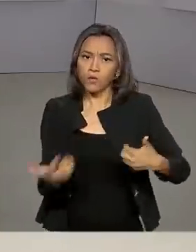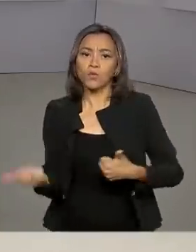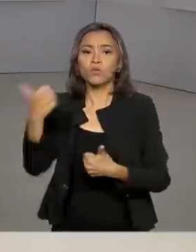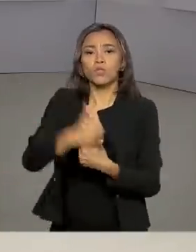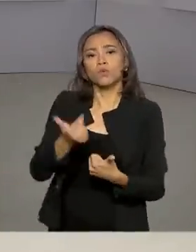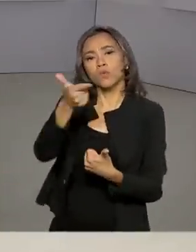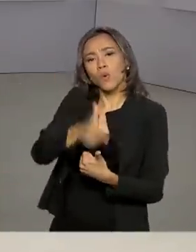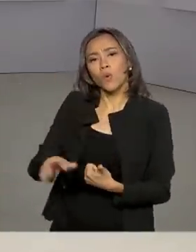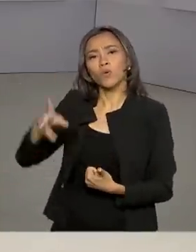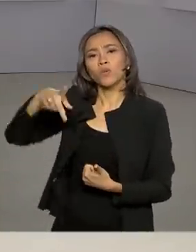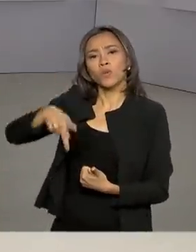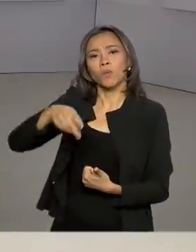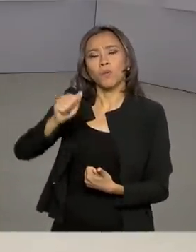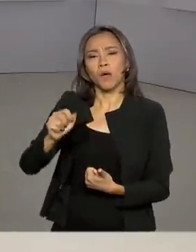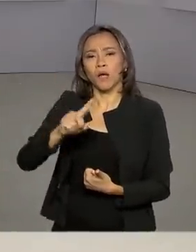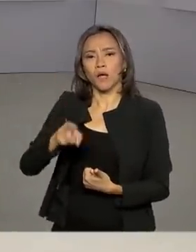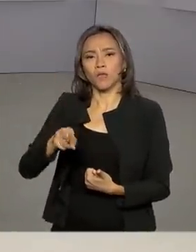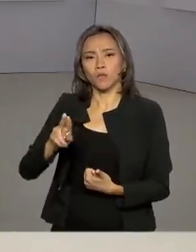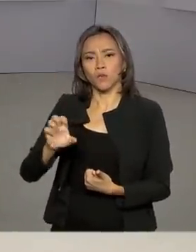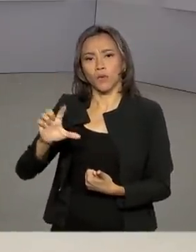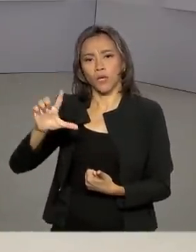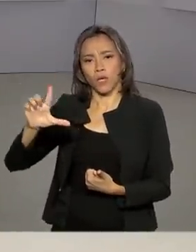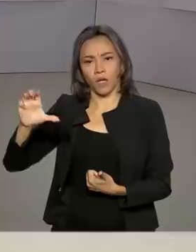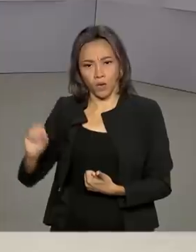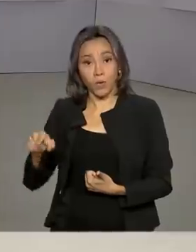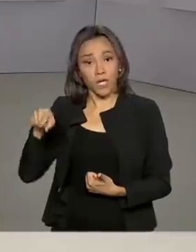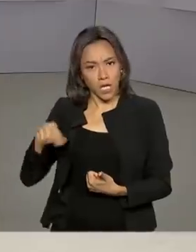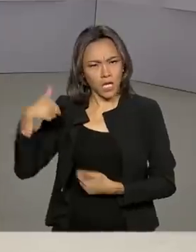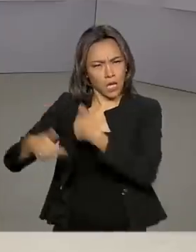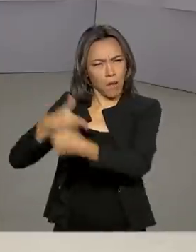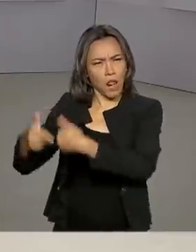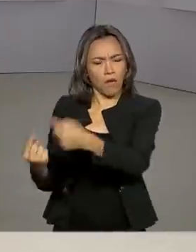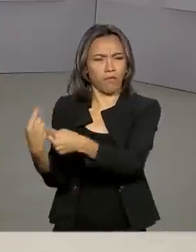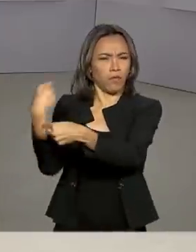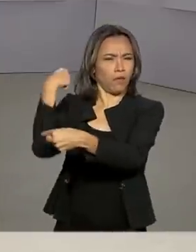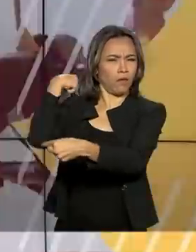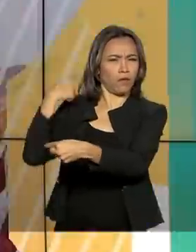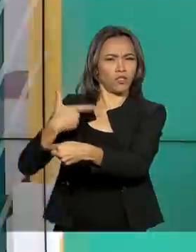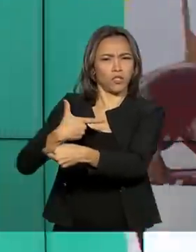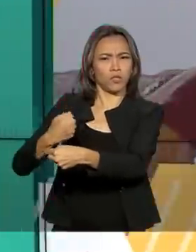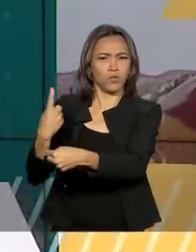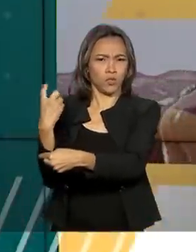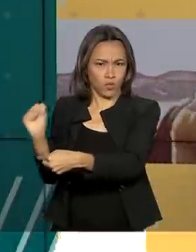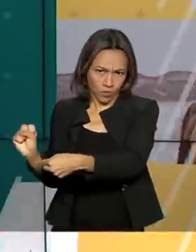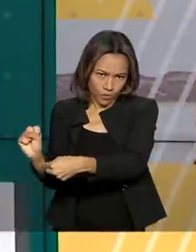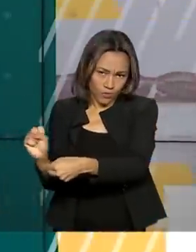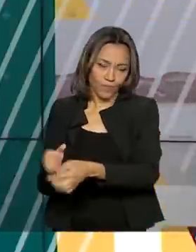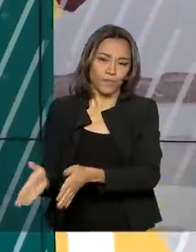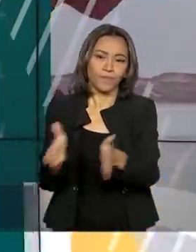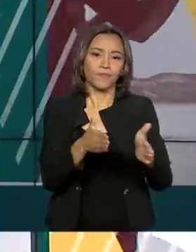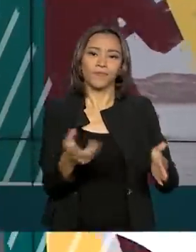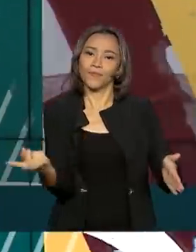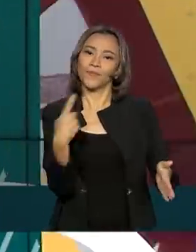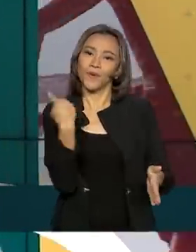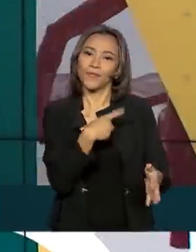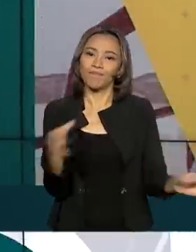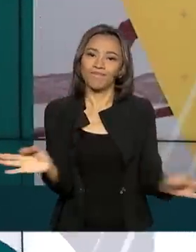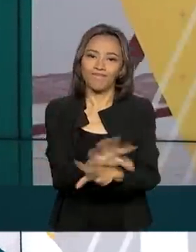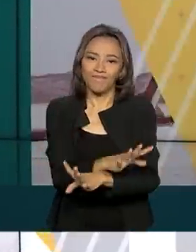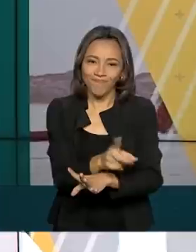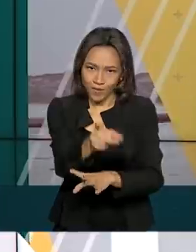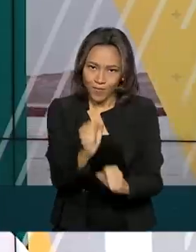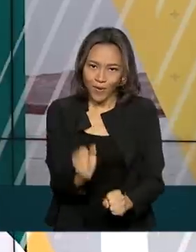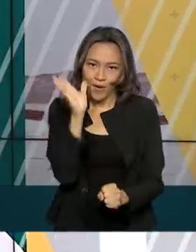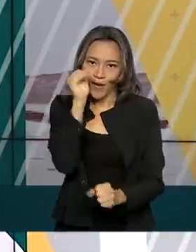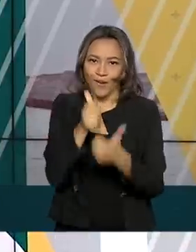que coordenava a Força-Tarefa da Operação Acolhida desde 2018. Nós ficamos por aqui. Você pode